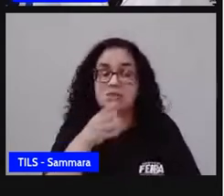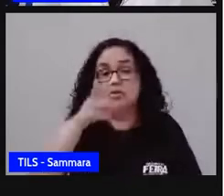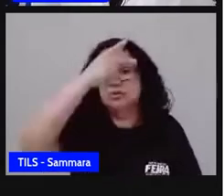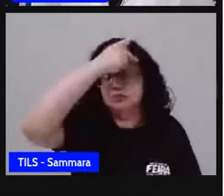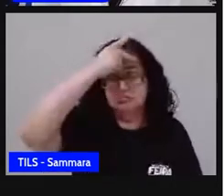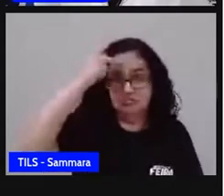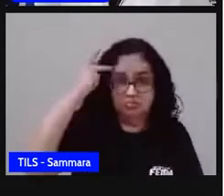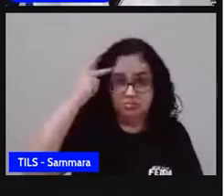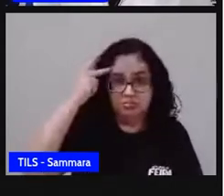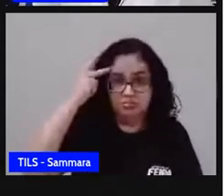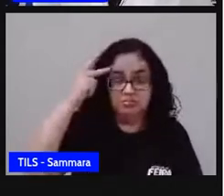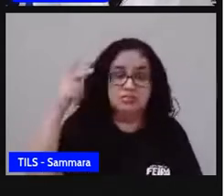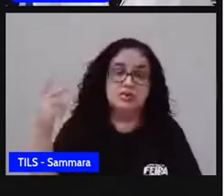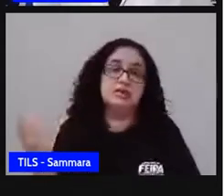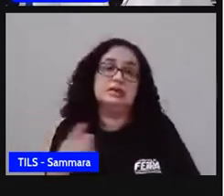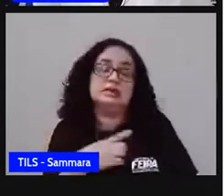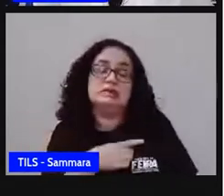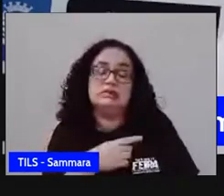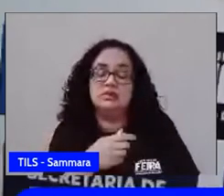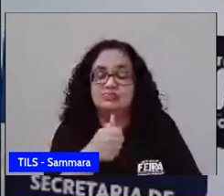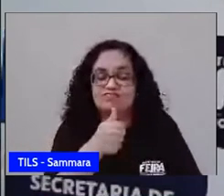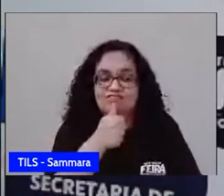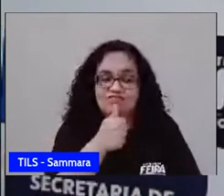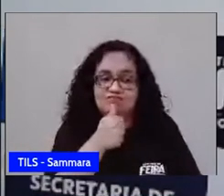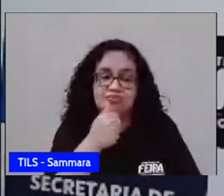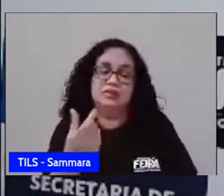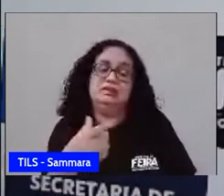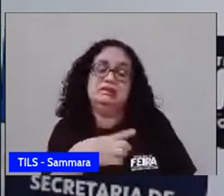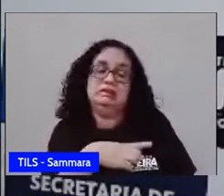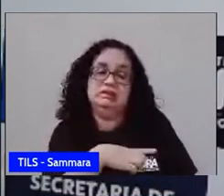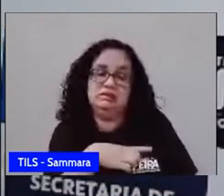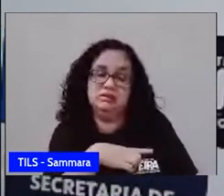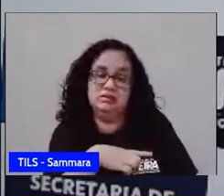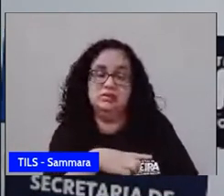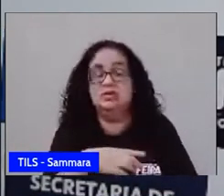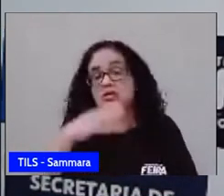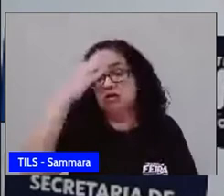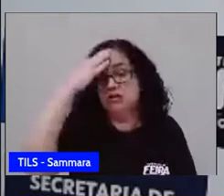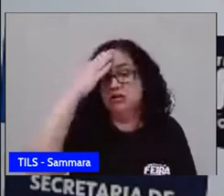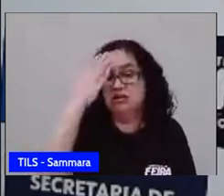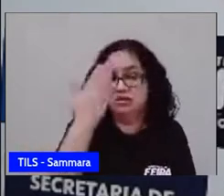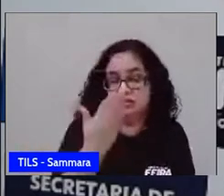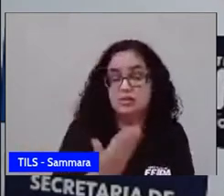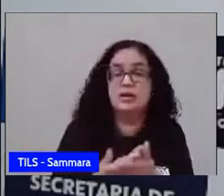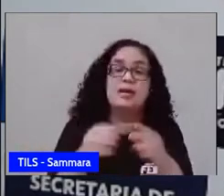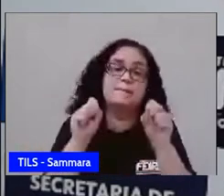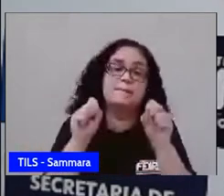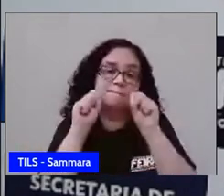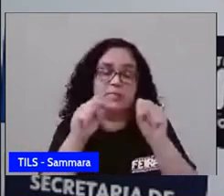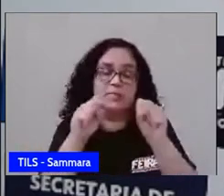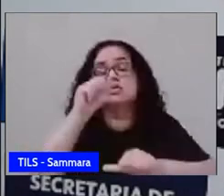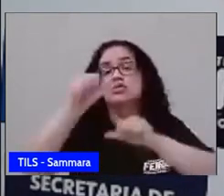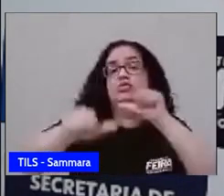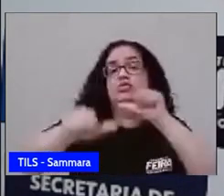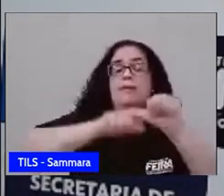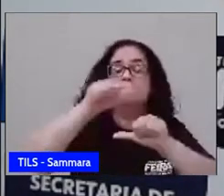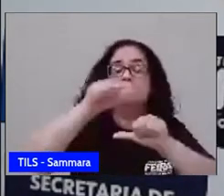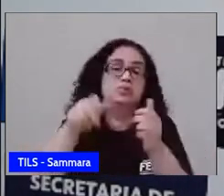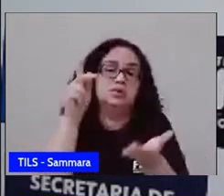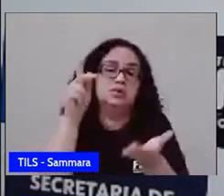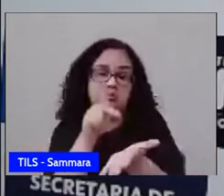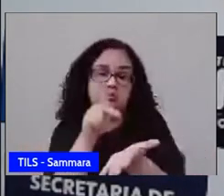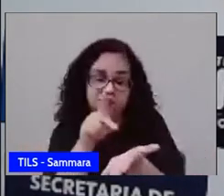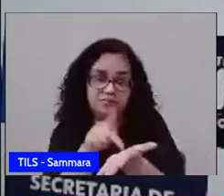pessoal? A gente ainda lidar com situações desse tipo, mas eu acredito que é possível mudar essa realidade,